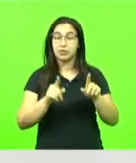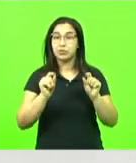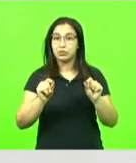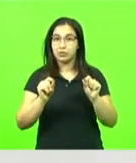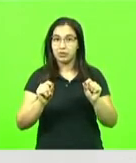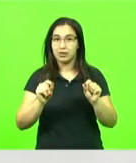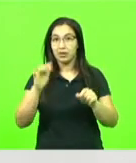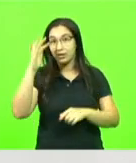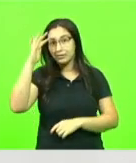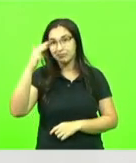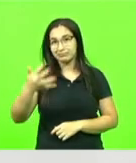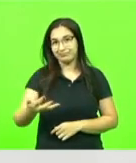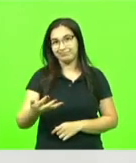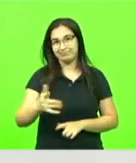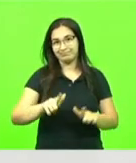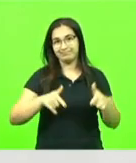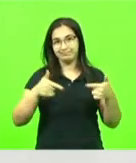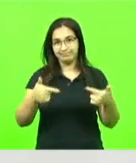ações.